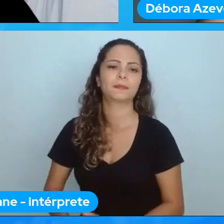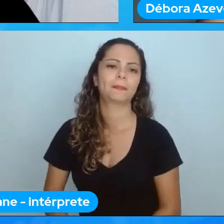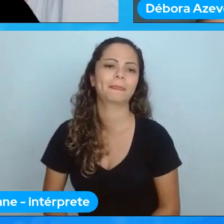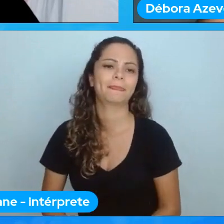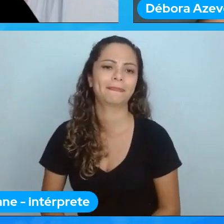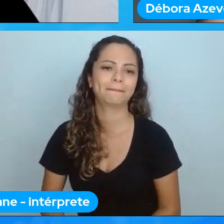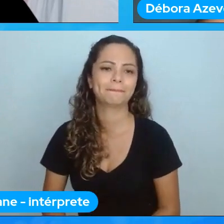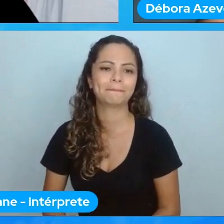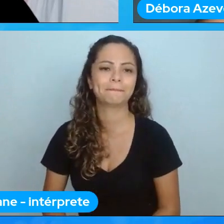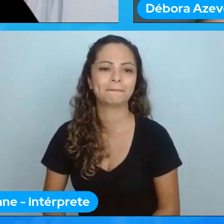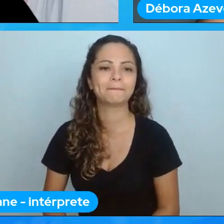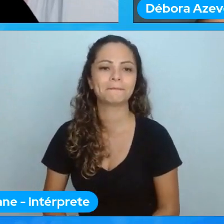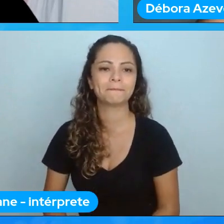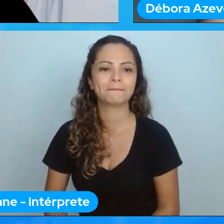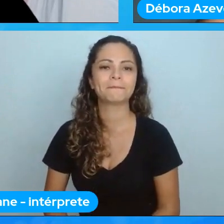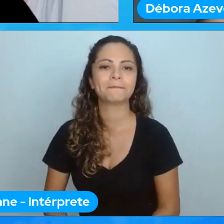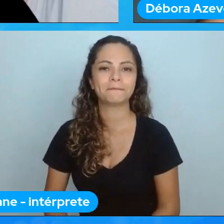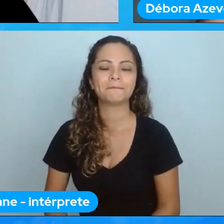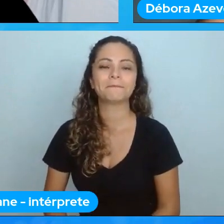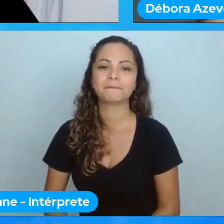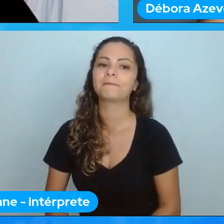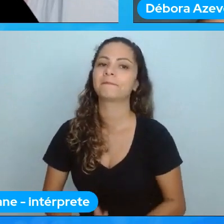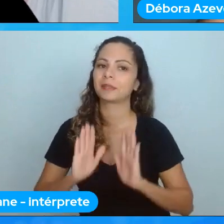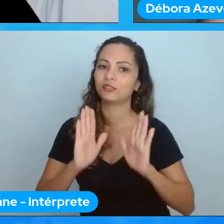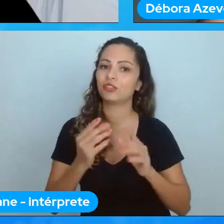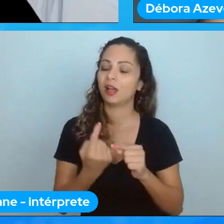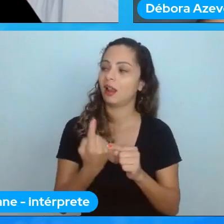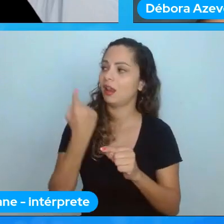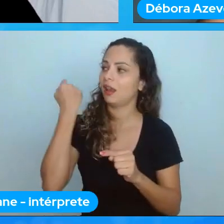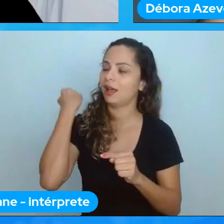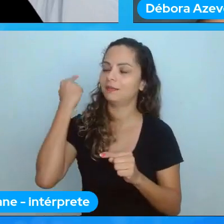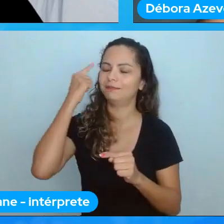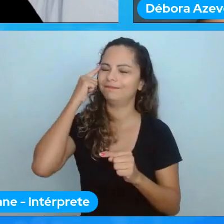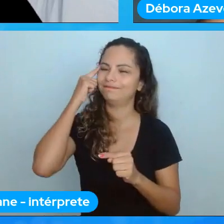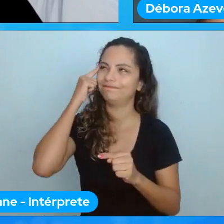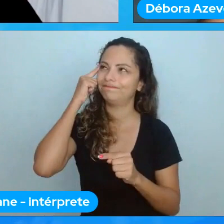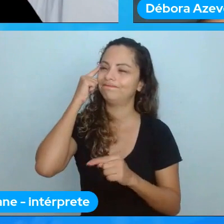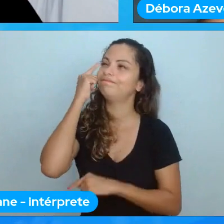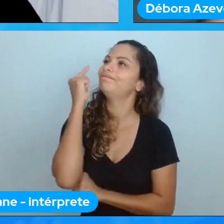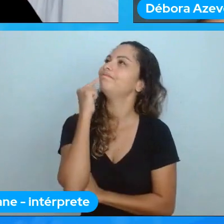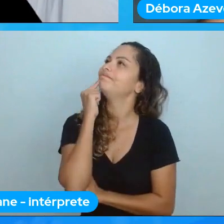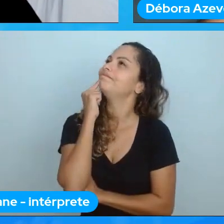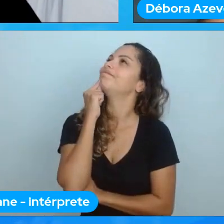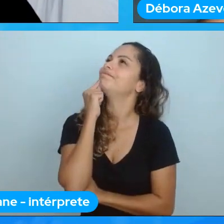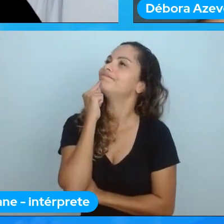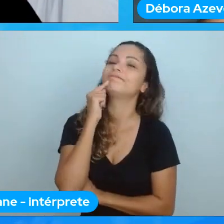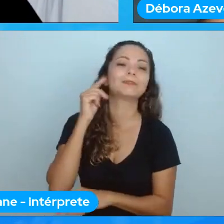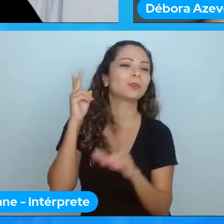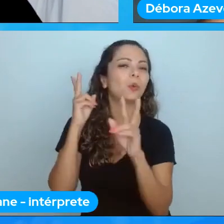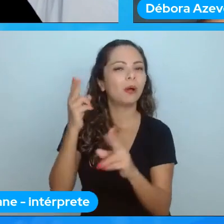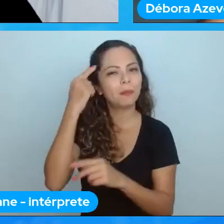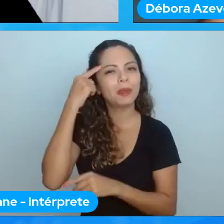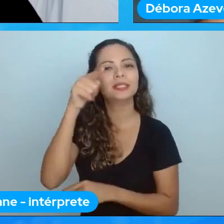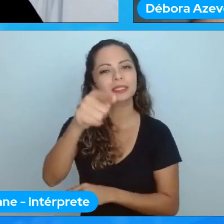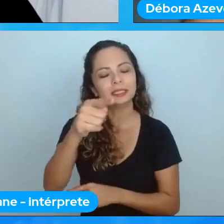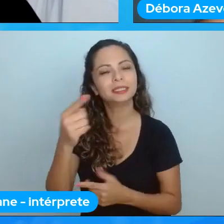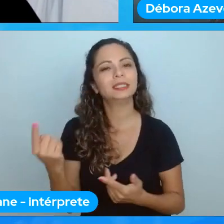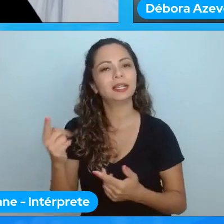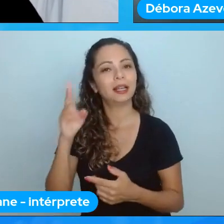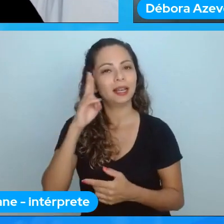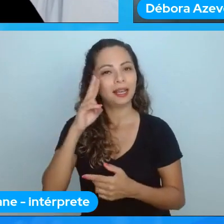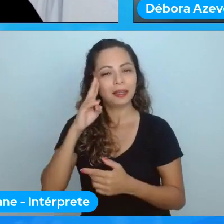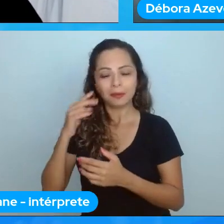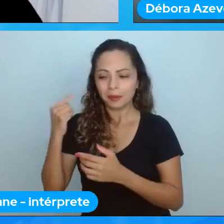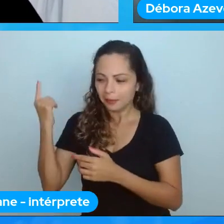ai acho que a gente já se fez essa pergunta lá no início assim eu lembro de tipo assim nos primeiros anos nos primeiros meses de